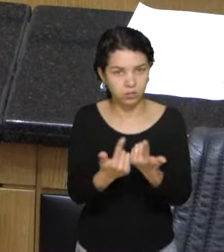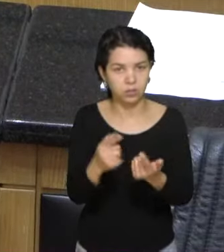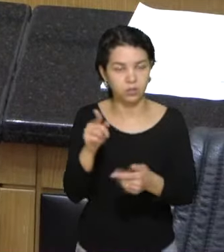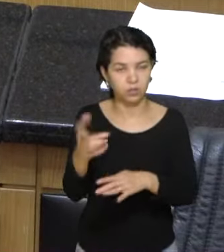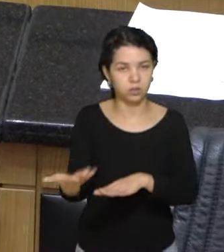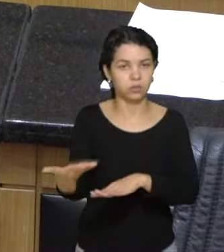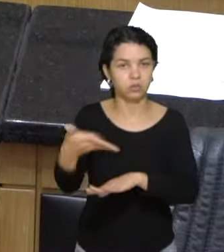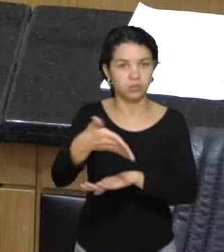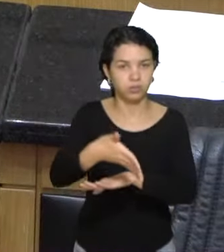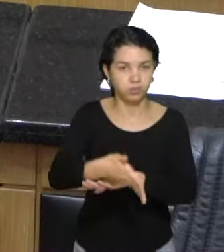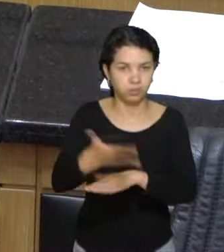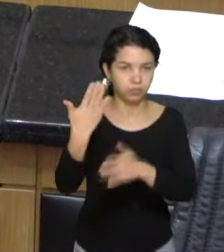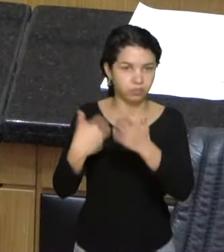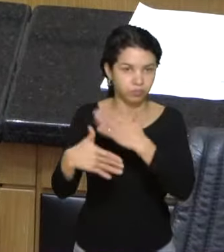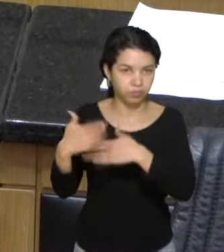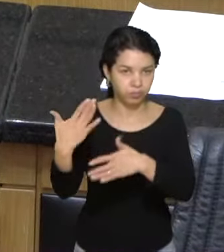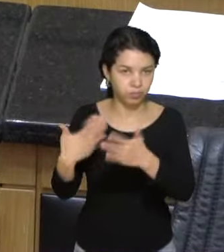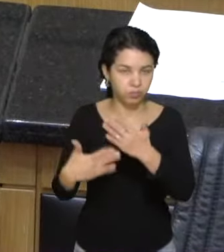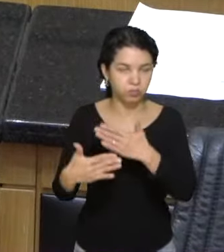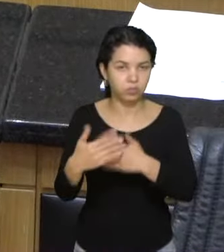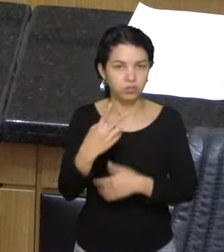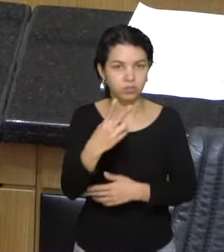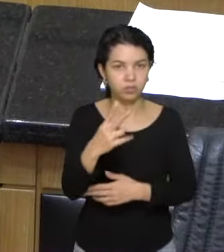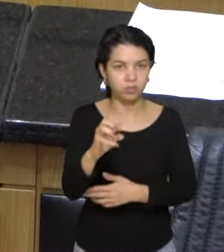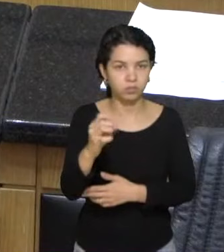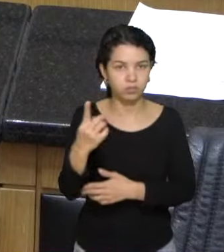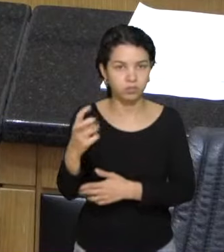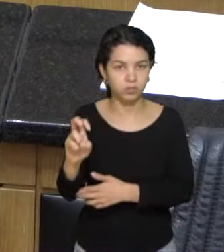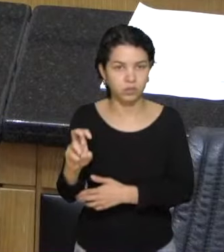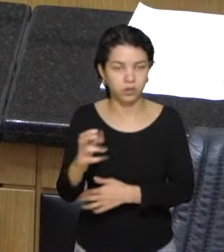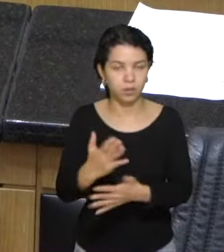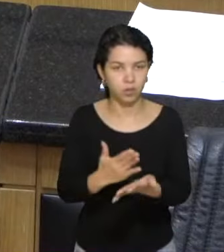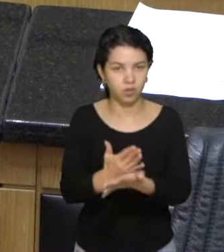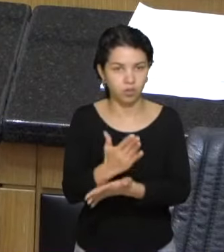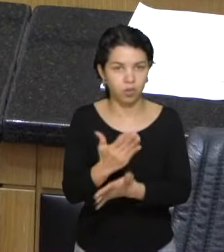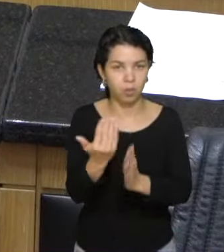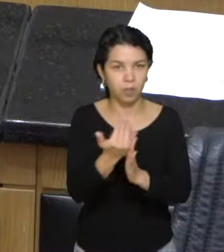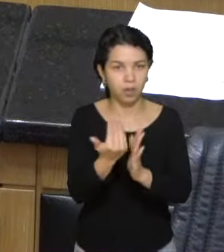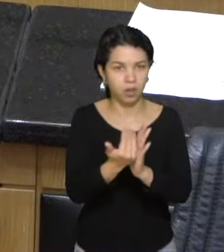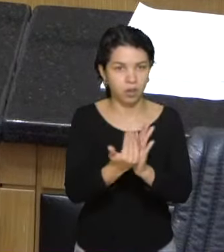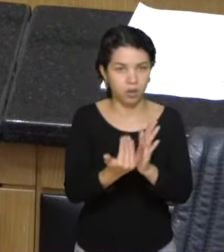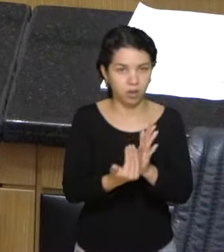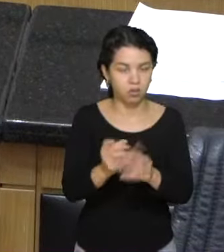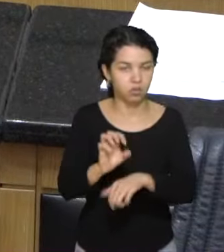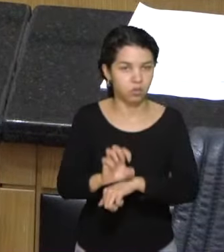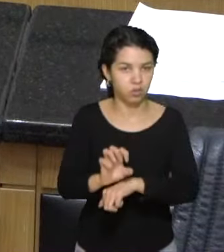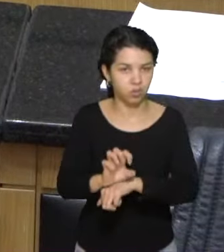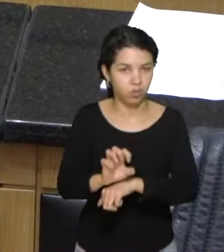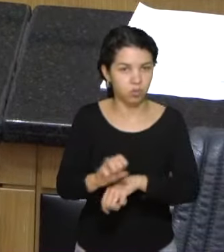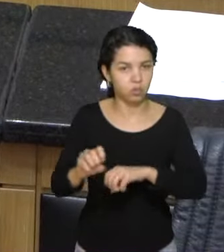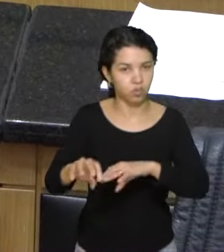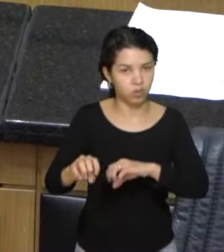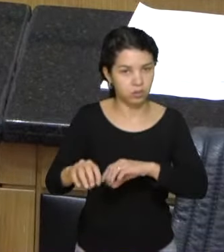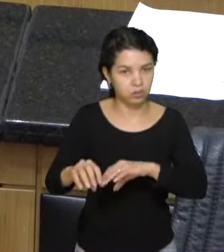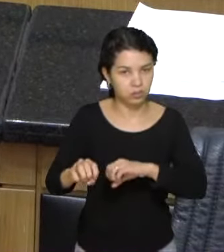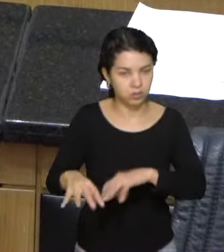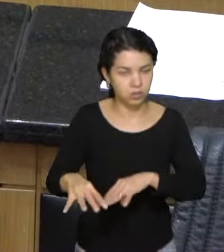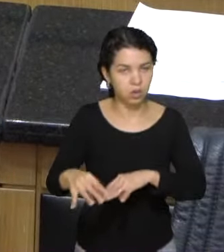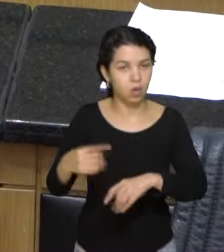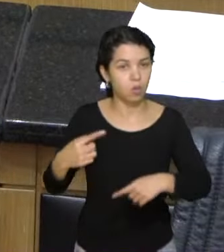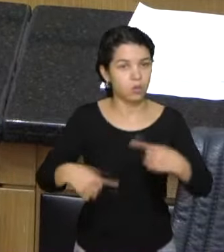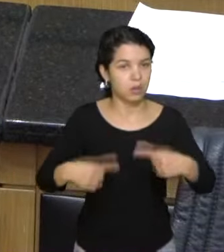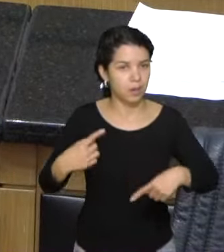2015, aprovou o Plano Estadual de Educação. E lá, num debate